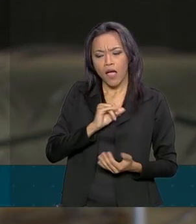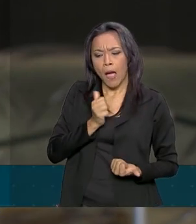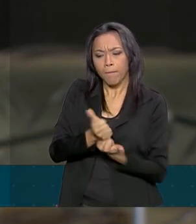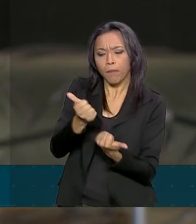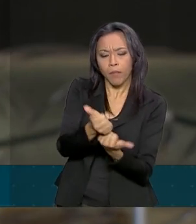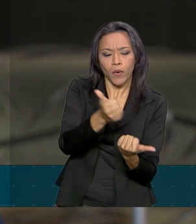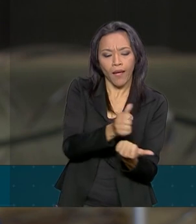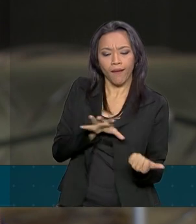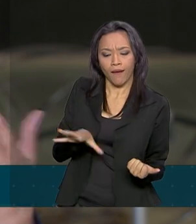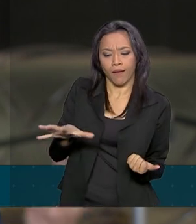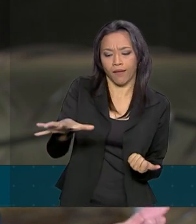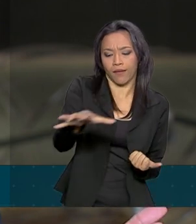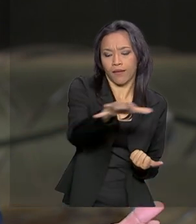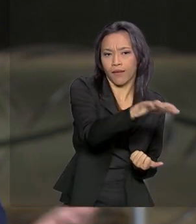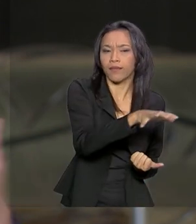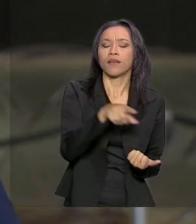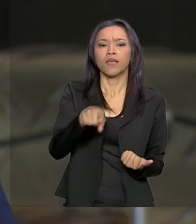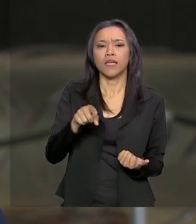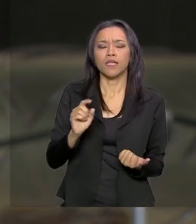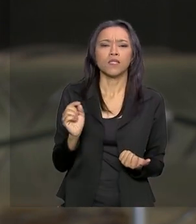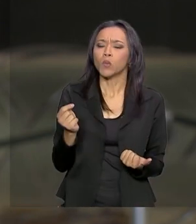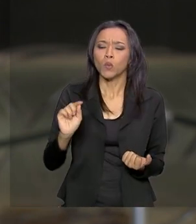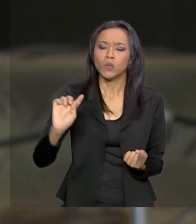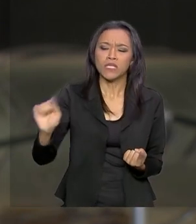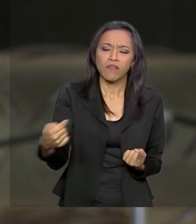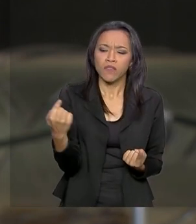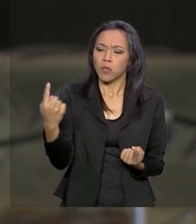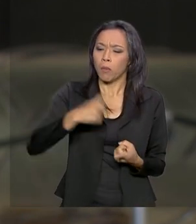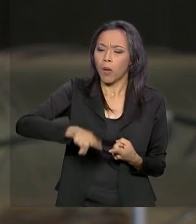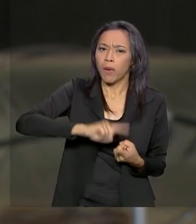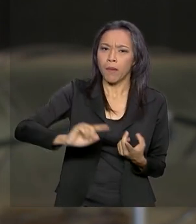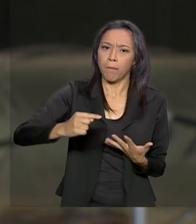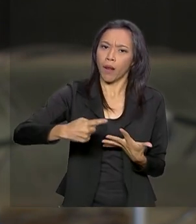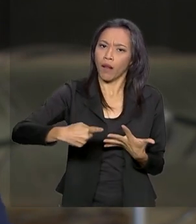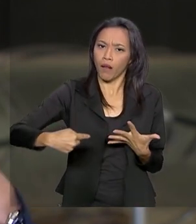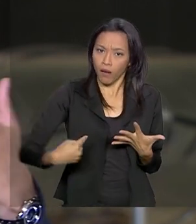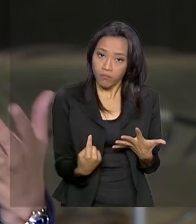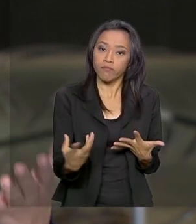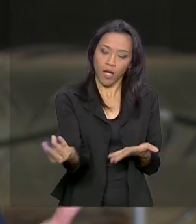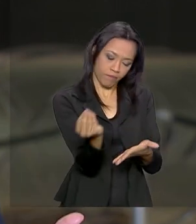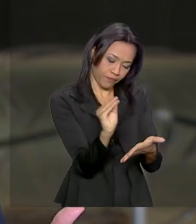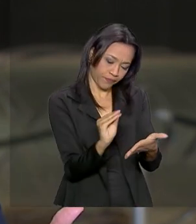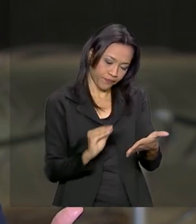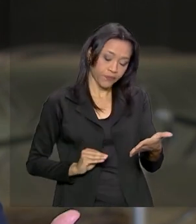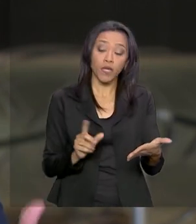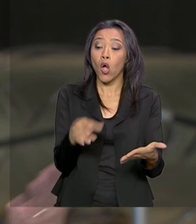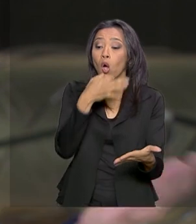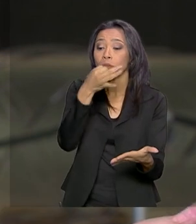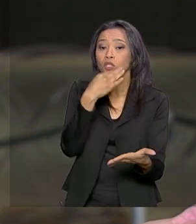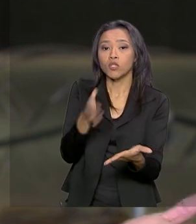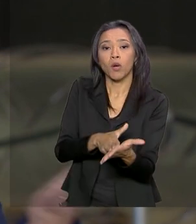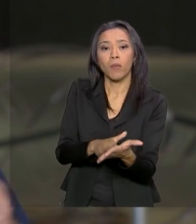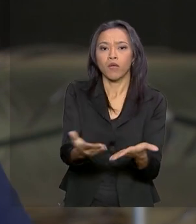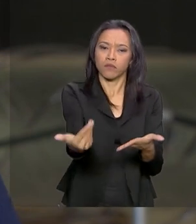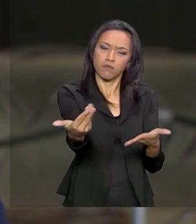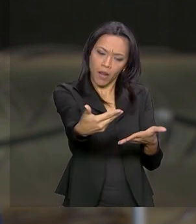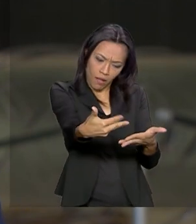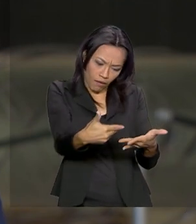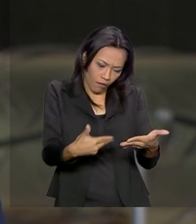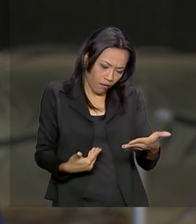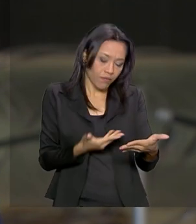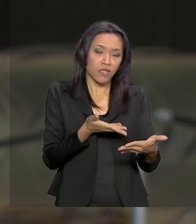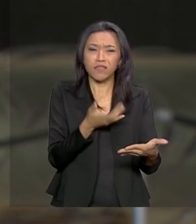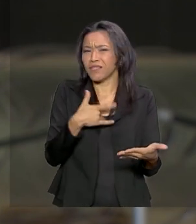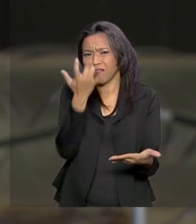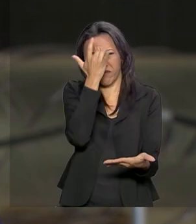quais são os principais desafios encontrados pelos produtores. O governo também vai ouvir sugestões de projetos. Com isso, vai ser mais